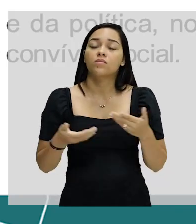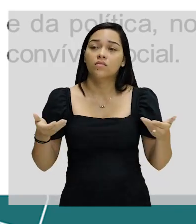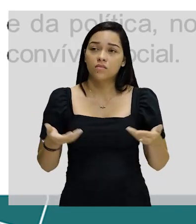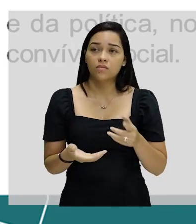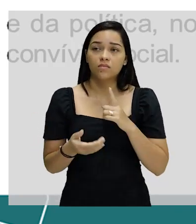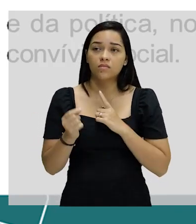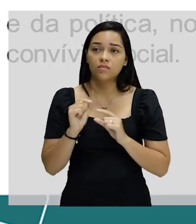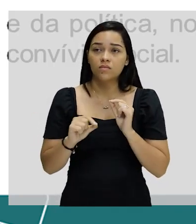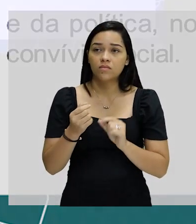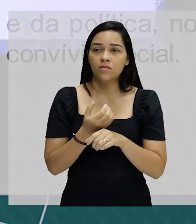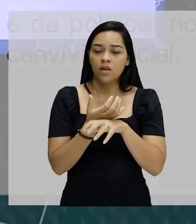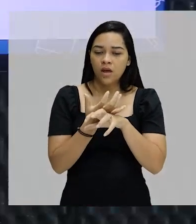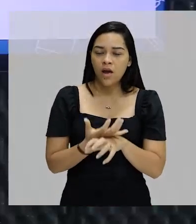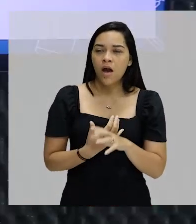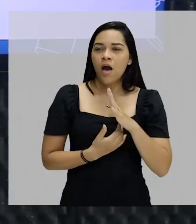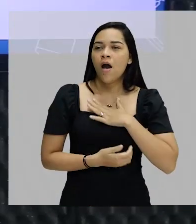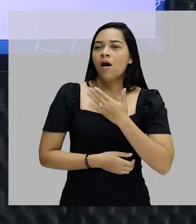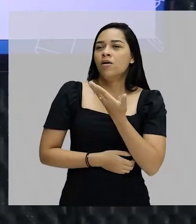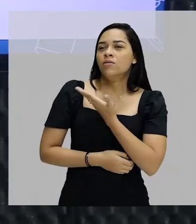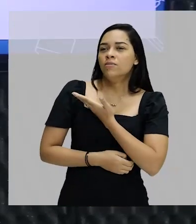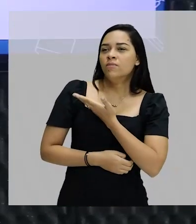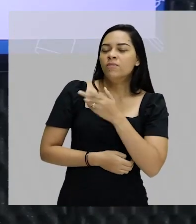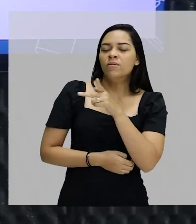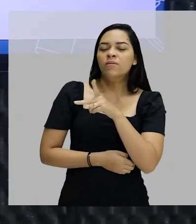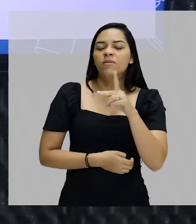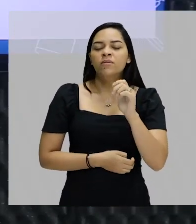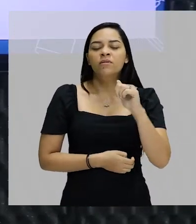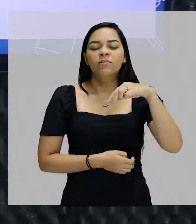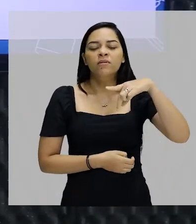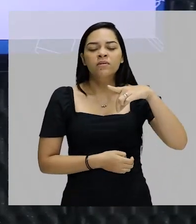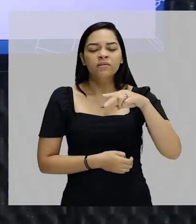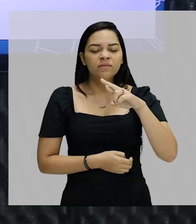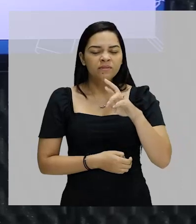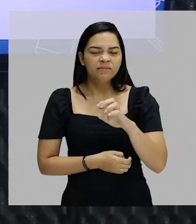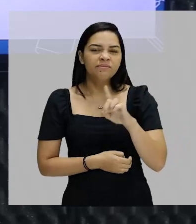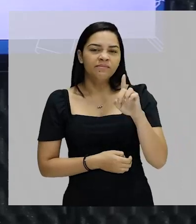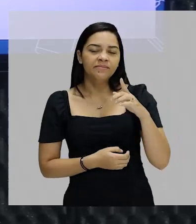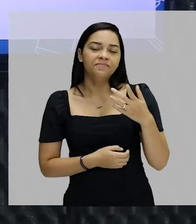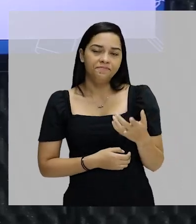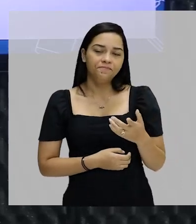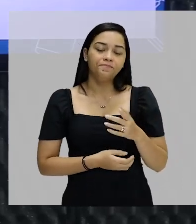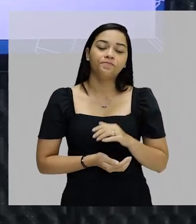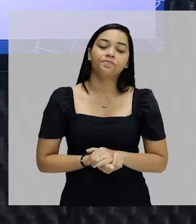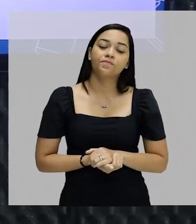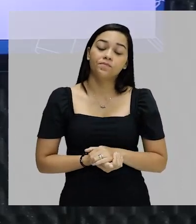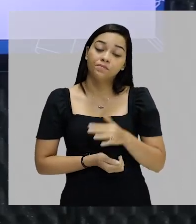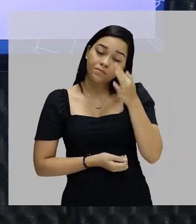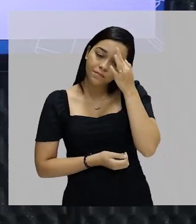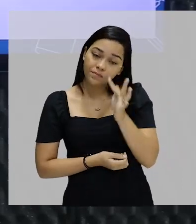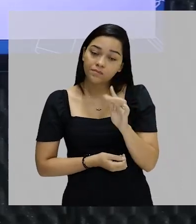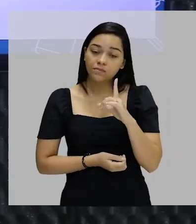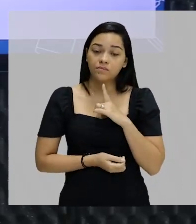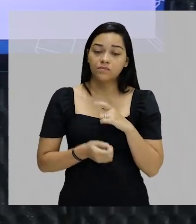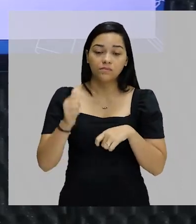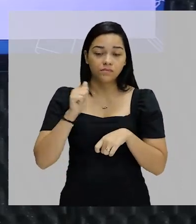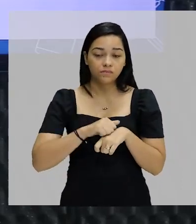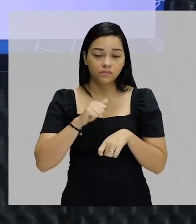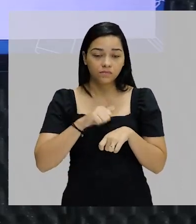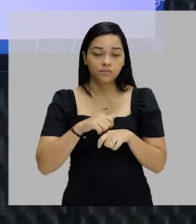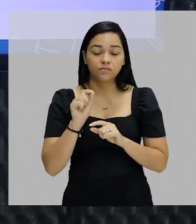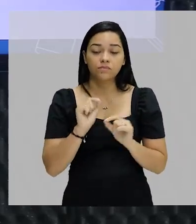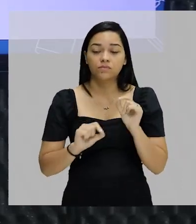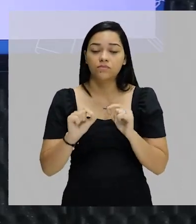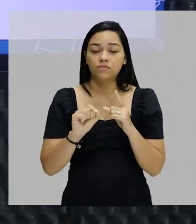aqui na disciplina do meu grande amigo, professor André. Então do ponto de vista filosófico, existe pobreza